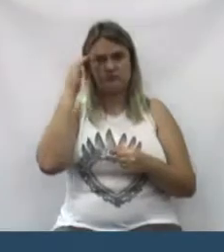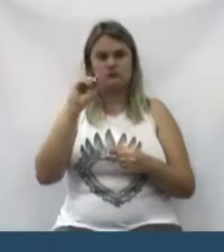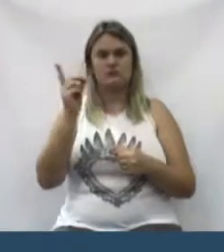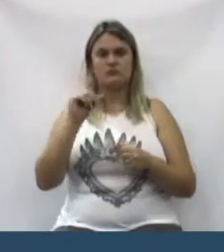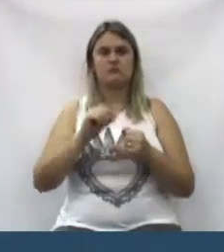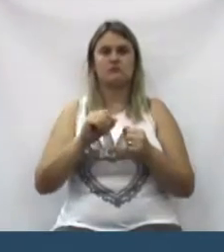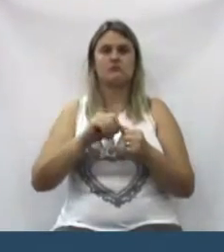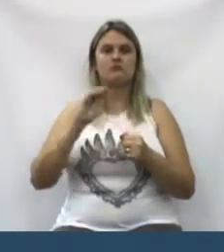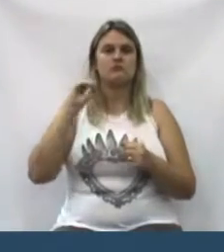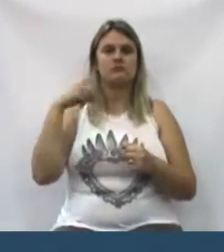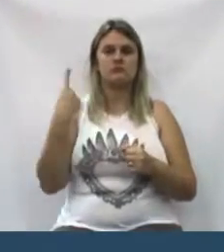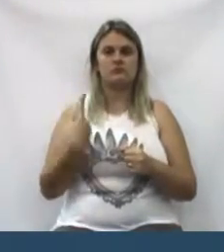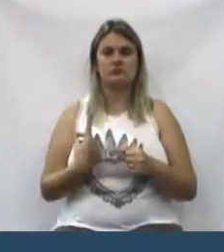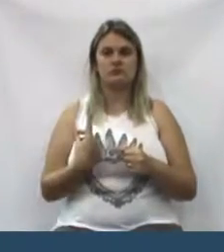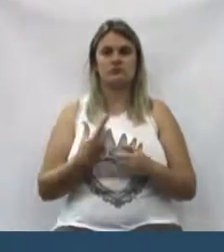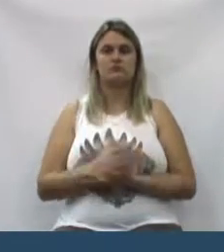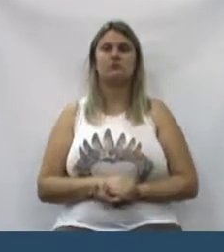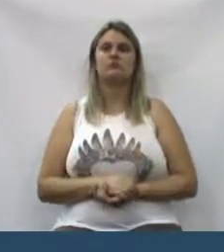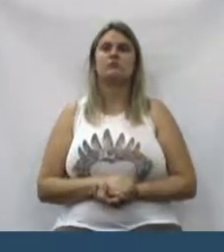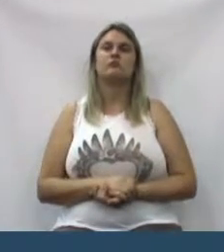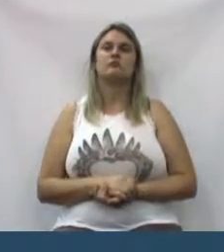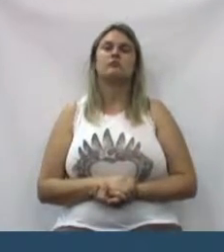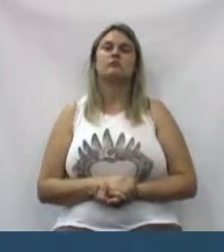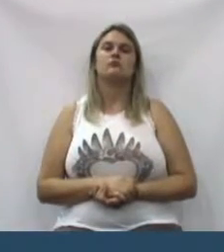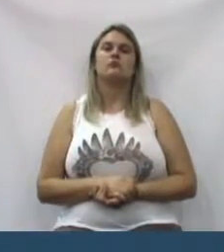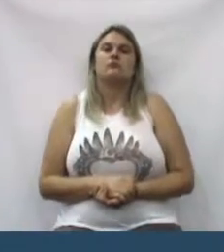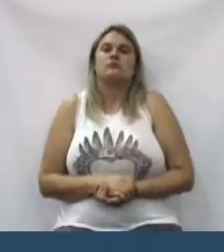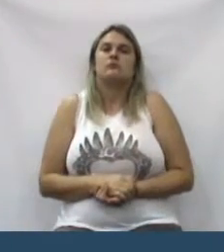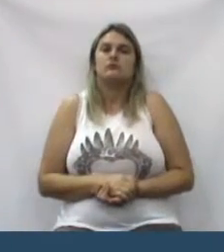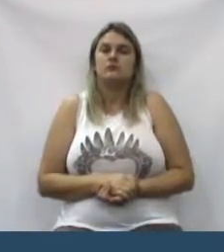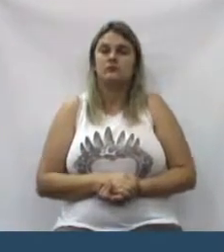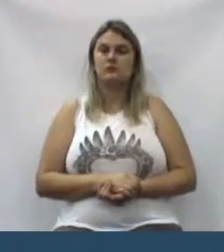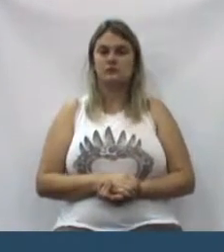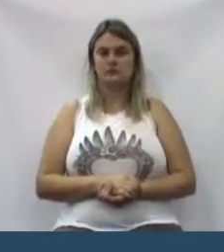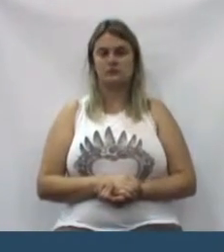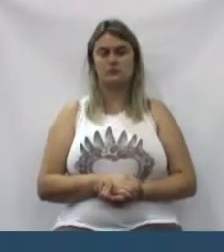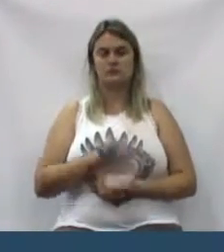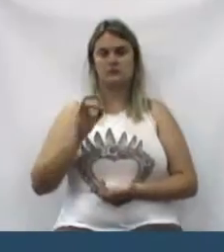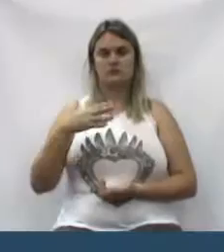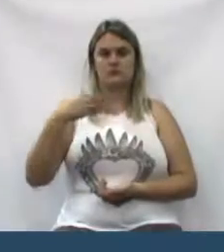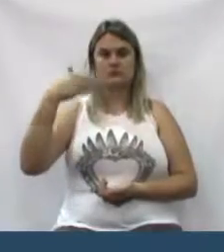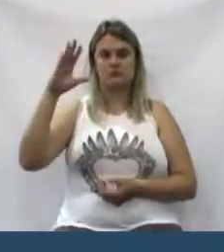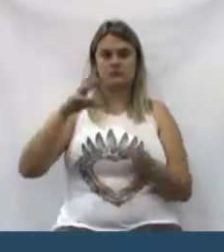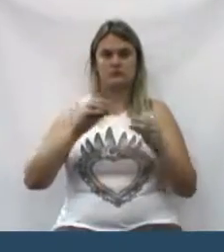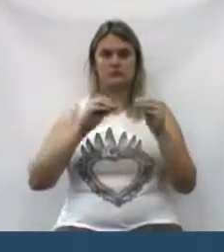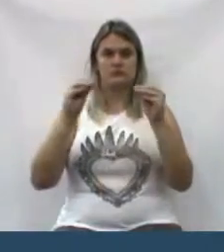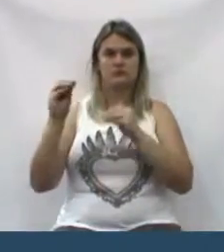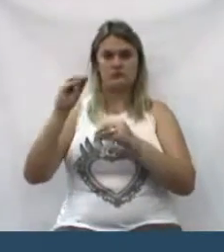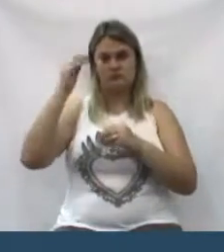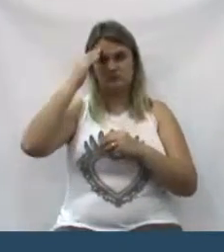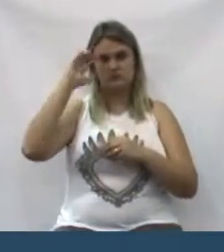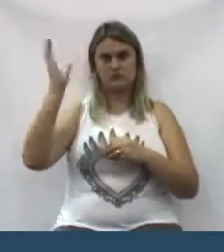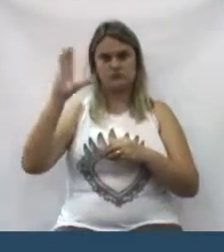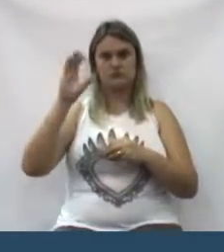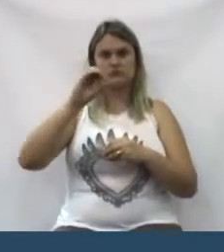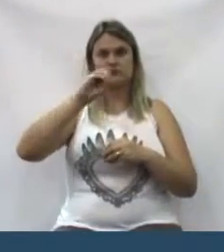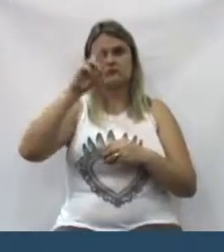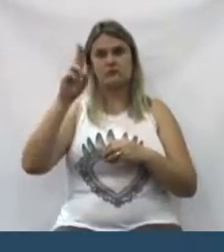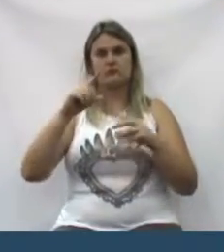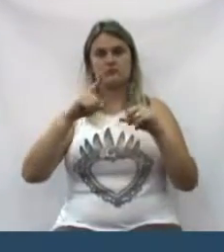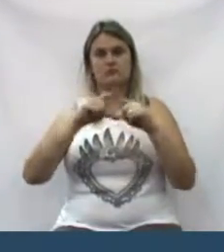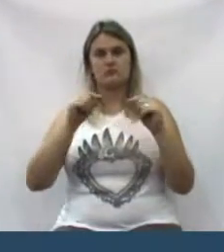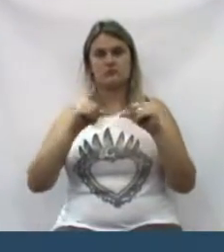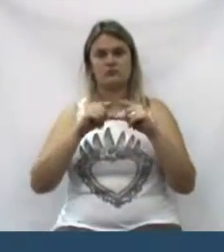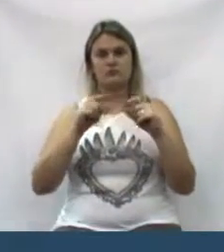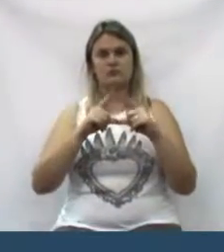elegendo deputado para ir para a capital ou para ir para Brasília